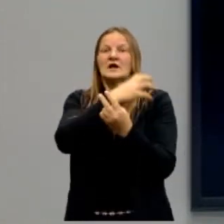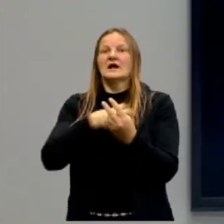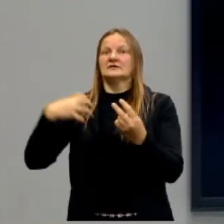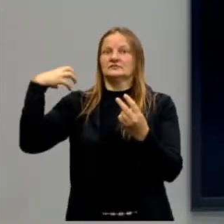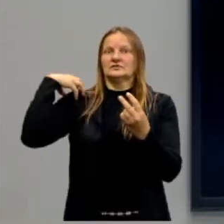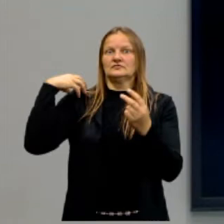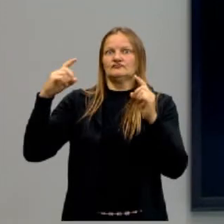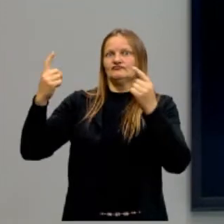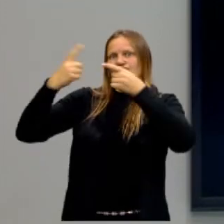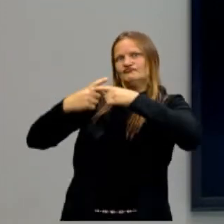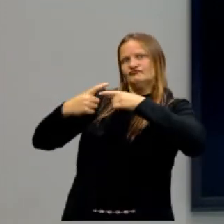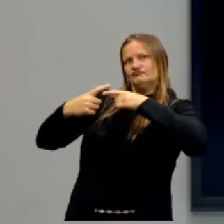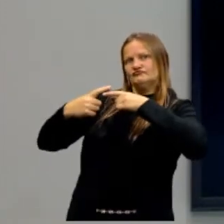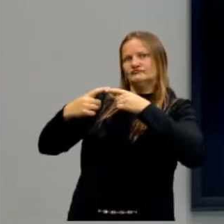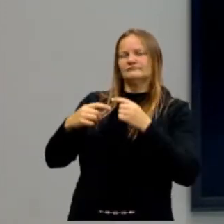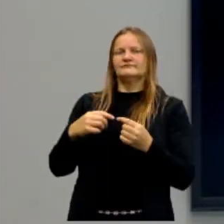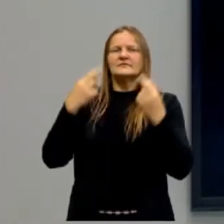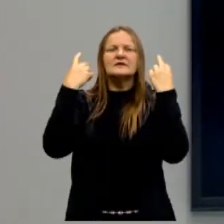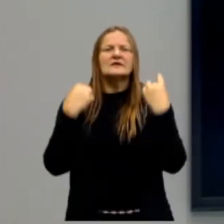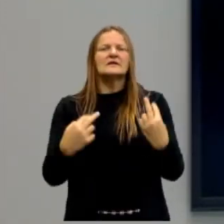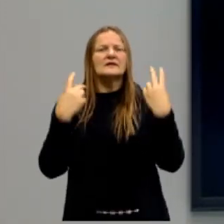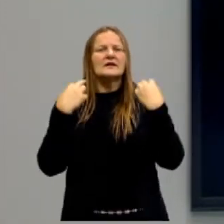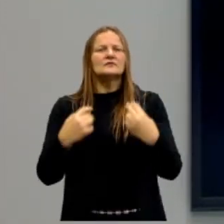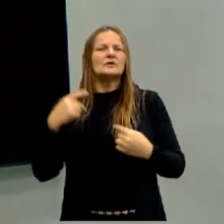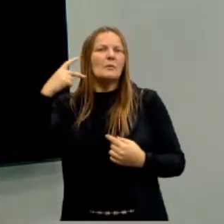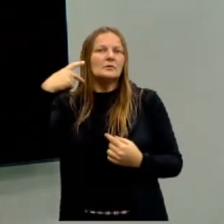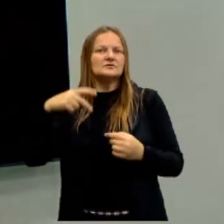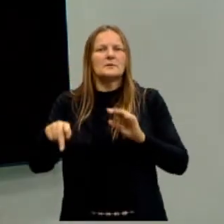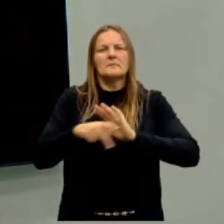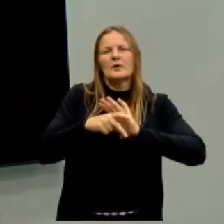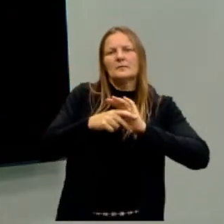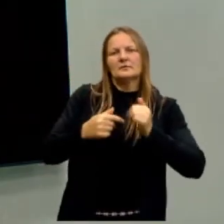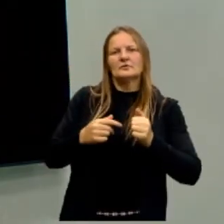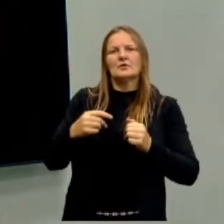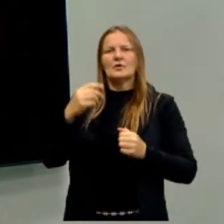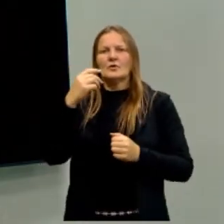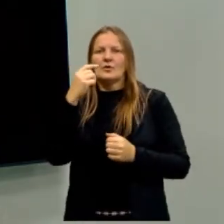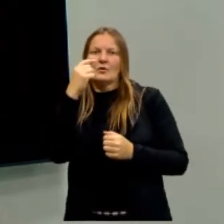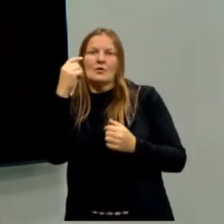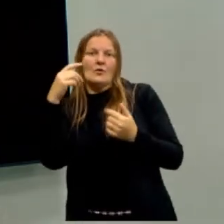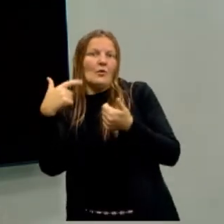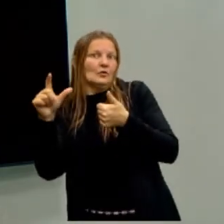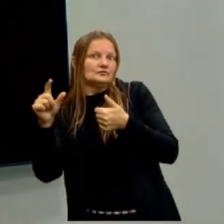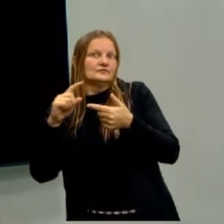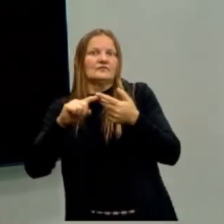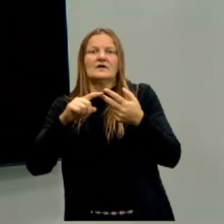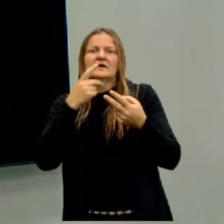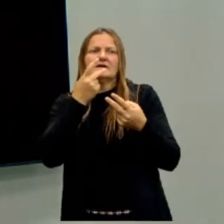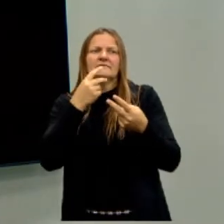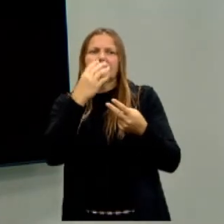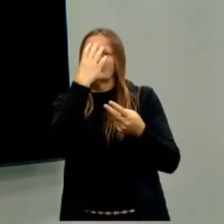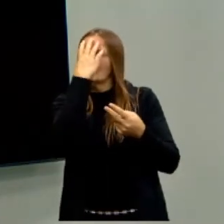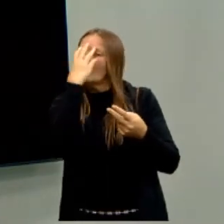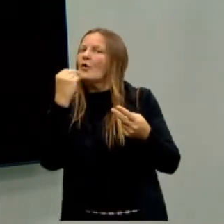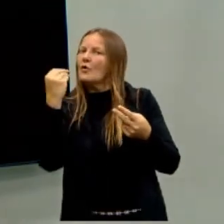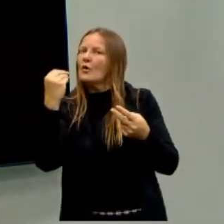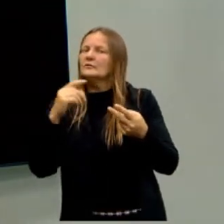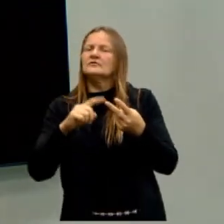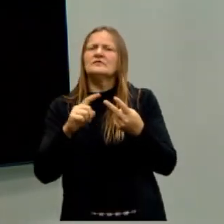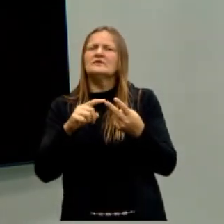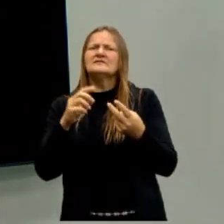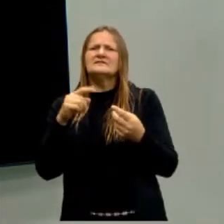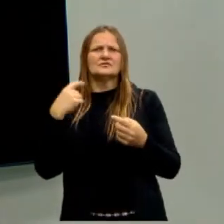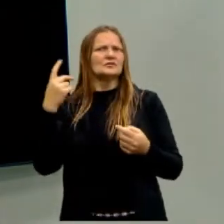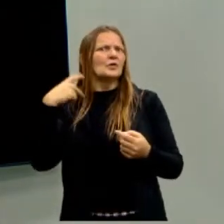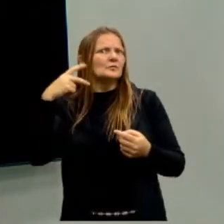Aristóteles, que o ser humano é natural, é um político por natureza. Thomas Hobbes diz que não, não é. Nós, por natureza, não somos políticos, mas